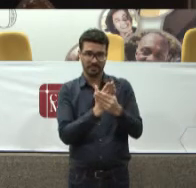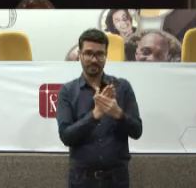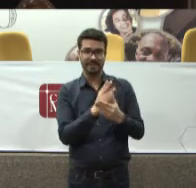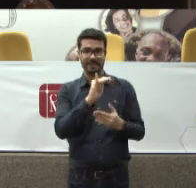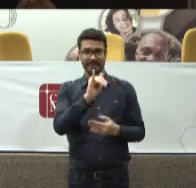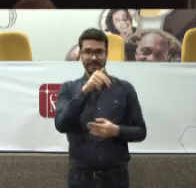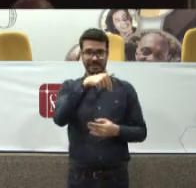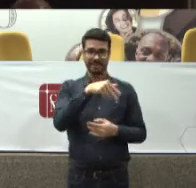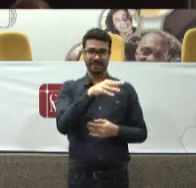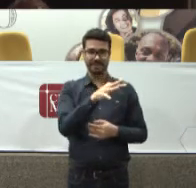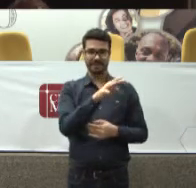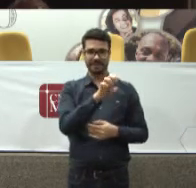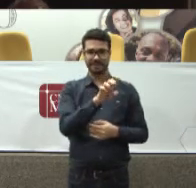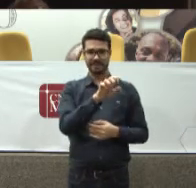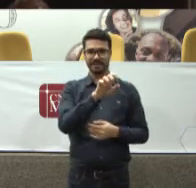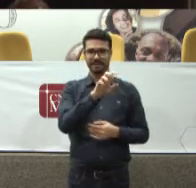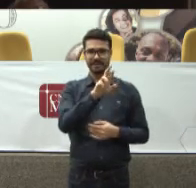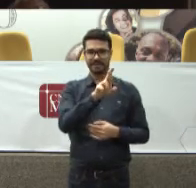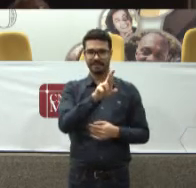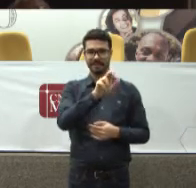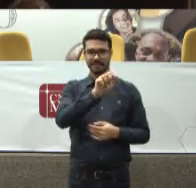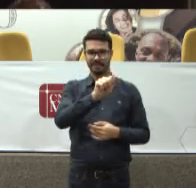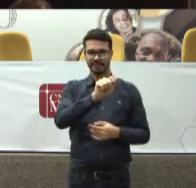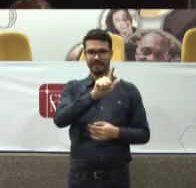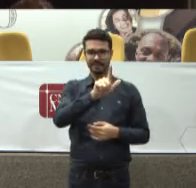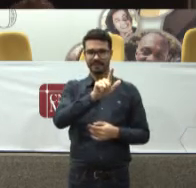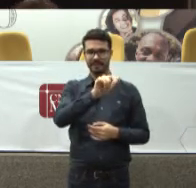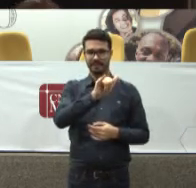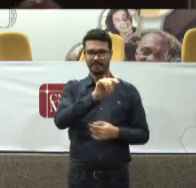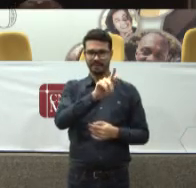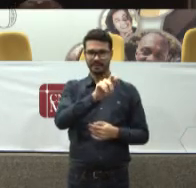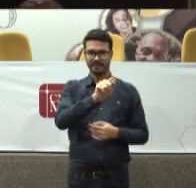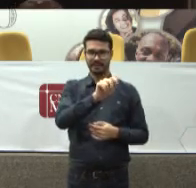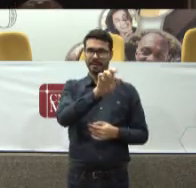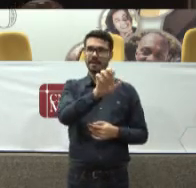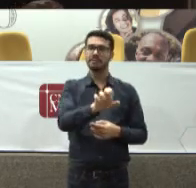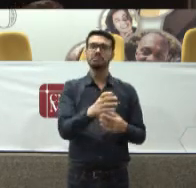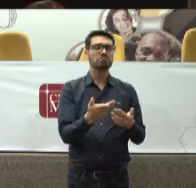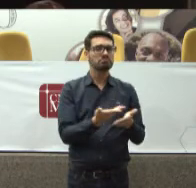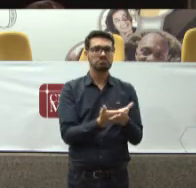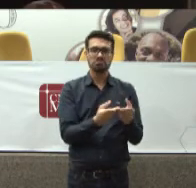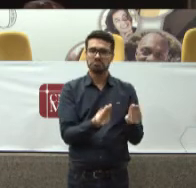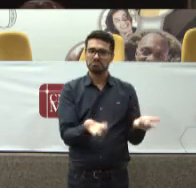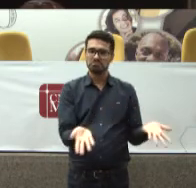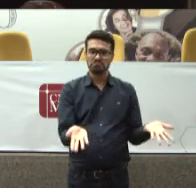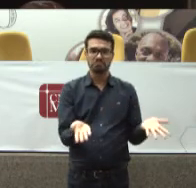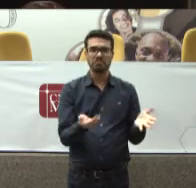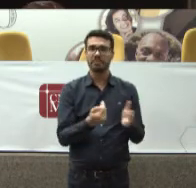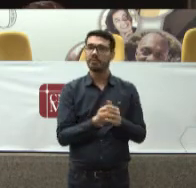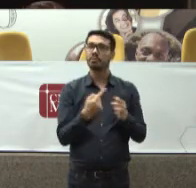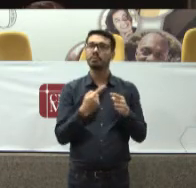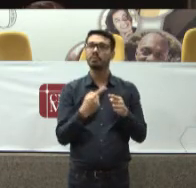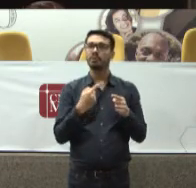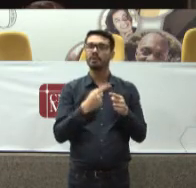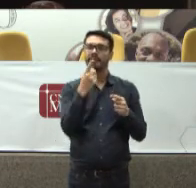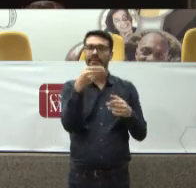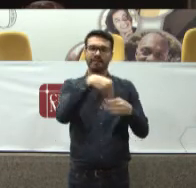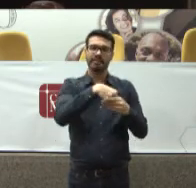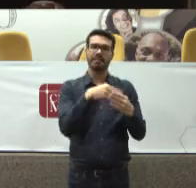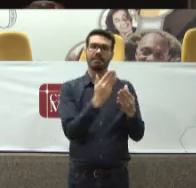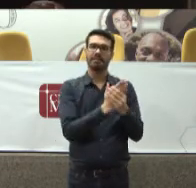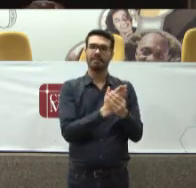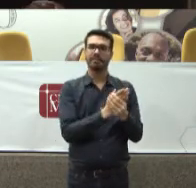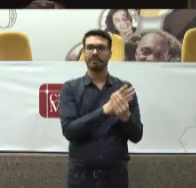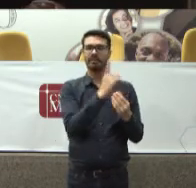integralidade Que é um argumento Ela se anula Porque o que Se enxerga Na ação judicial